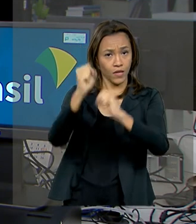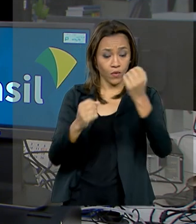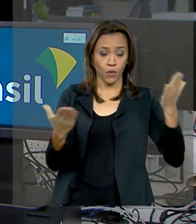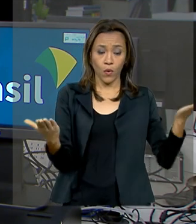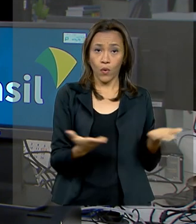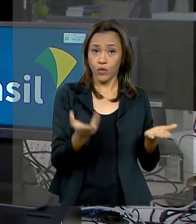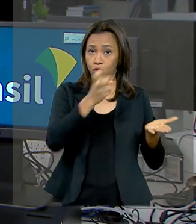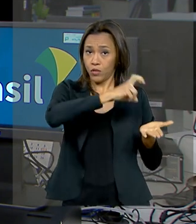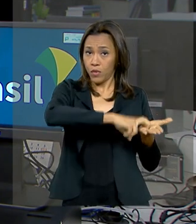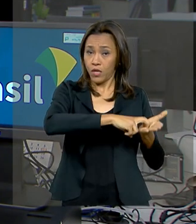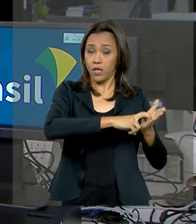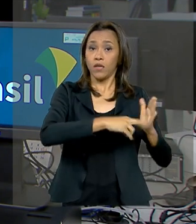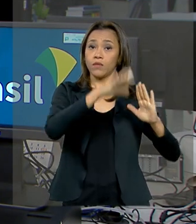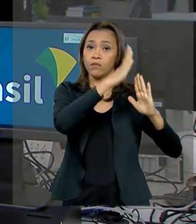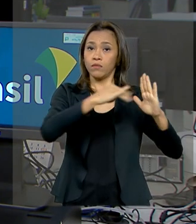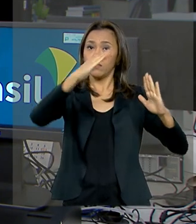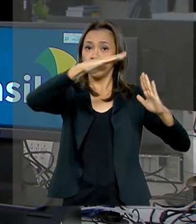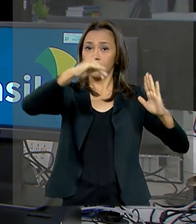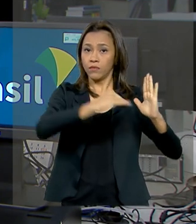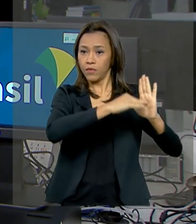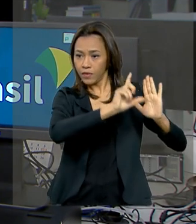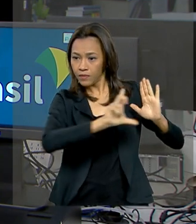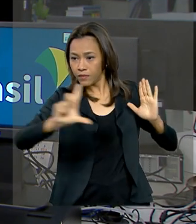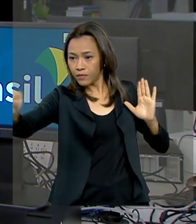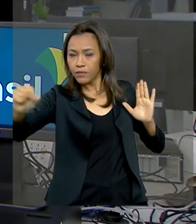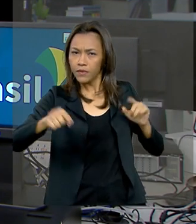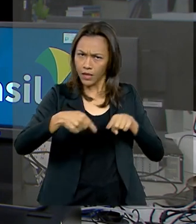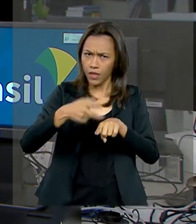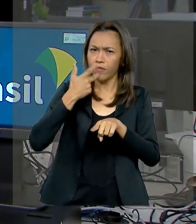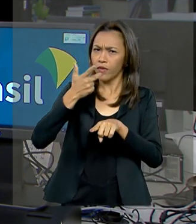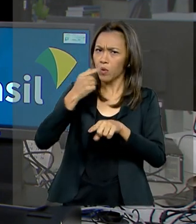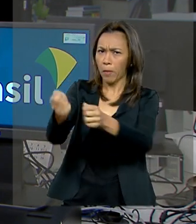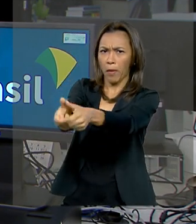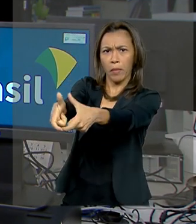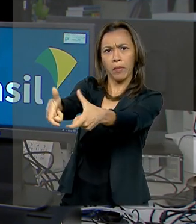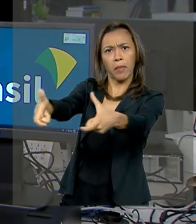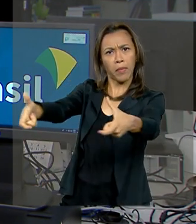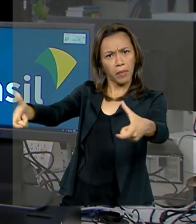Palácio da Alvorada, ele falou sobre o crescimento da Zona Franca de Manaus.